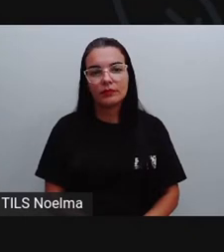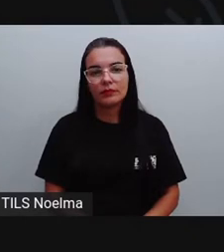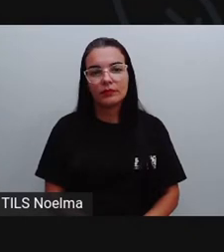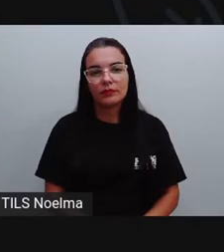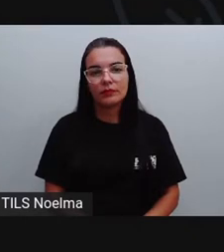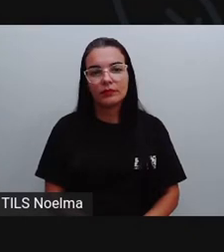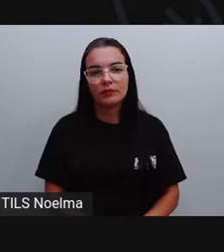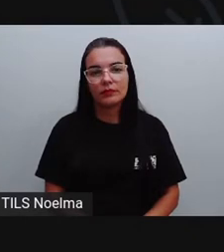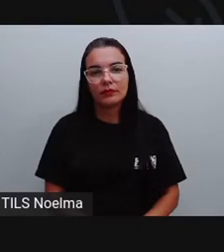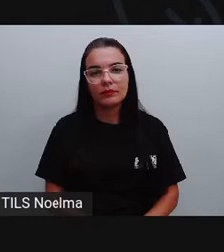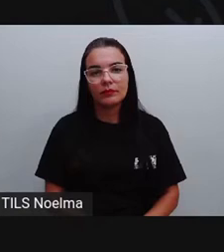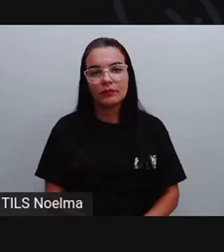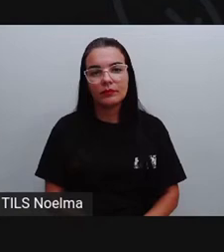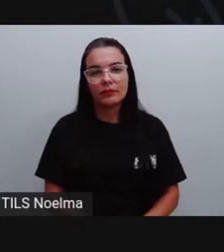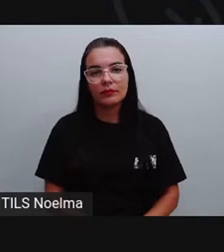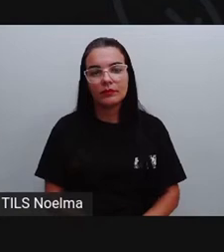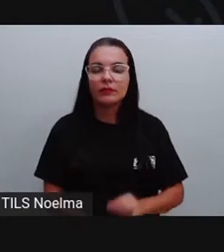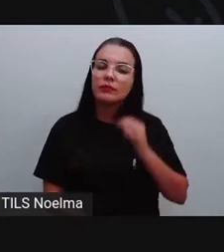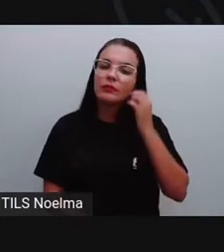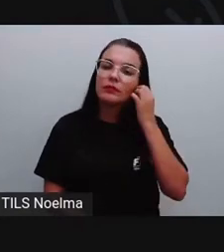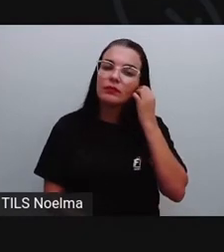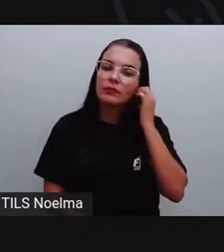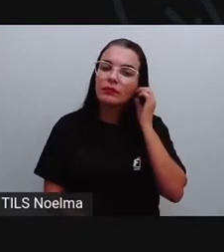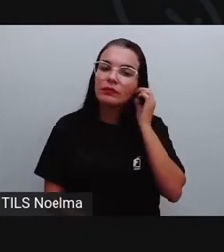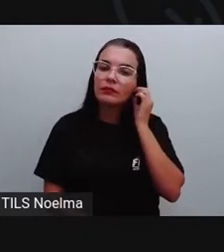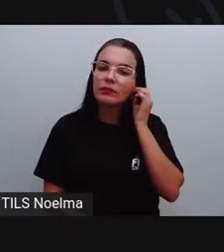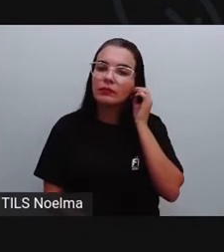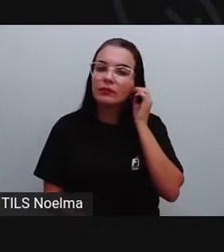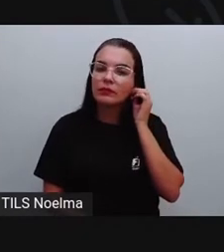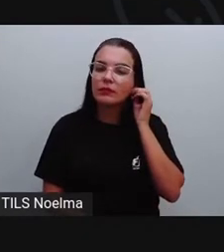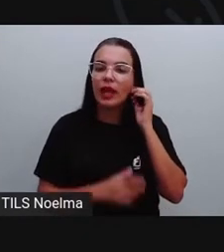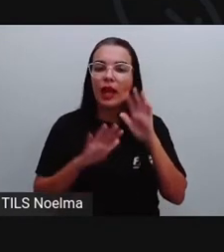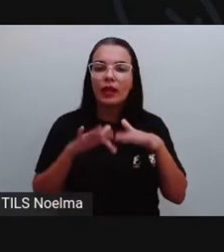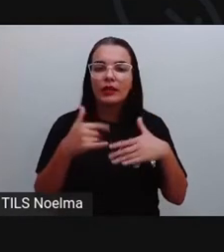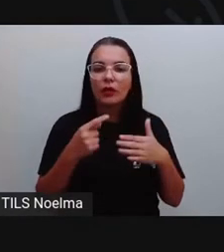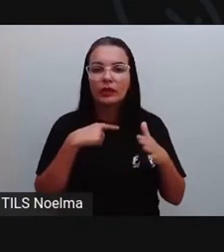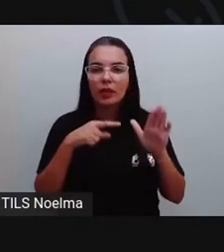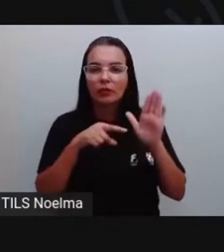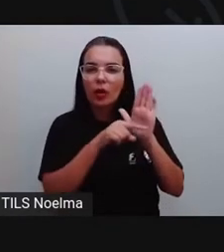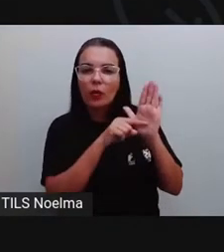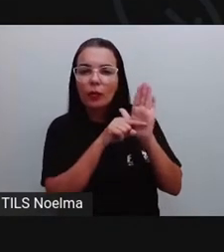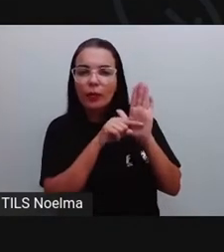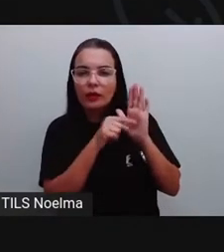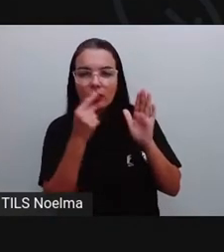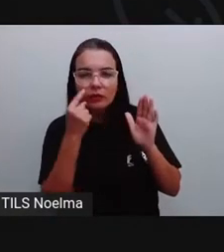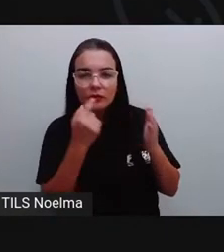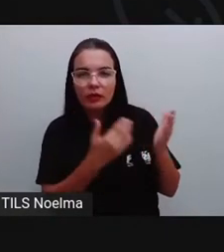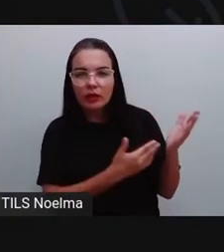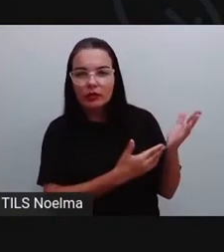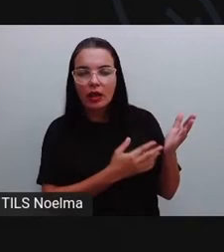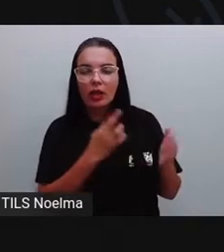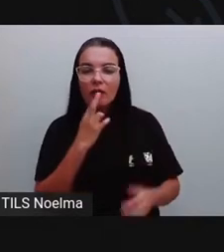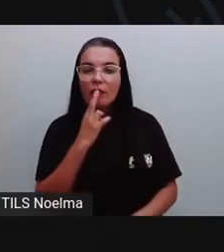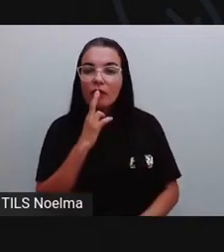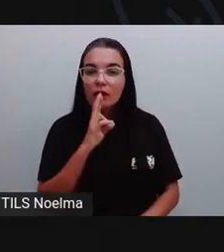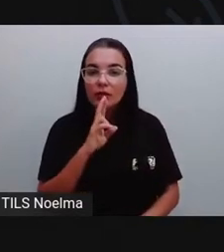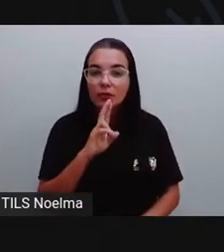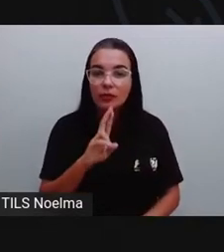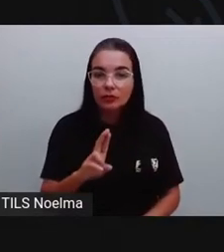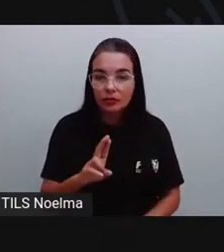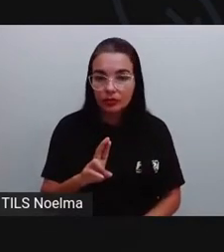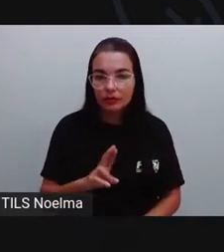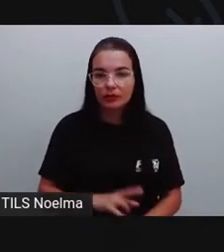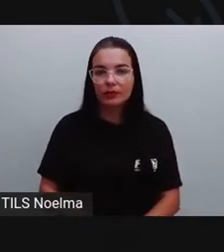50 milhões, vai ficar o quê? 7. Então, nós temos o quê aqui? 1, 2, 3, pontinho. 1, 2, 3,